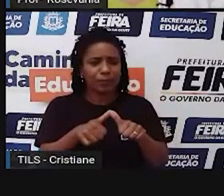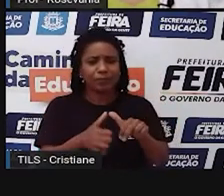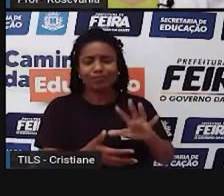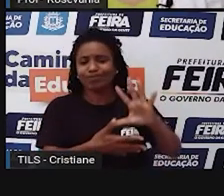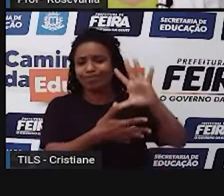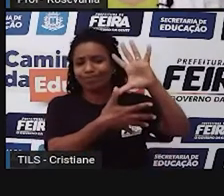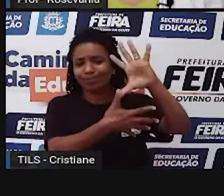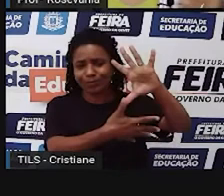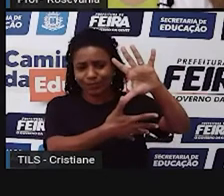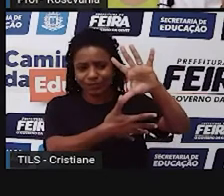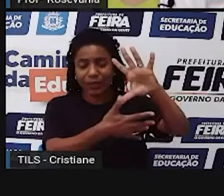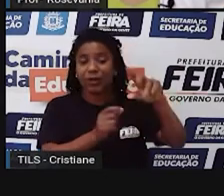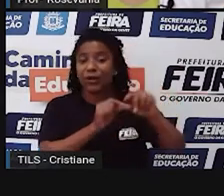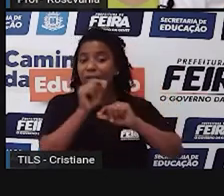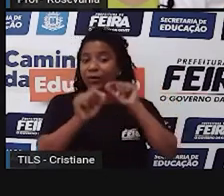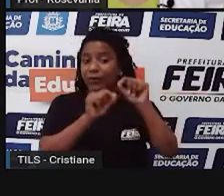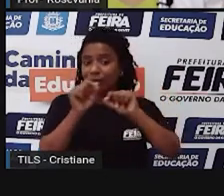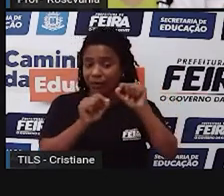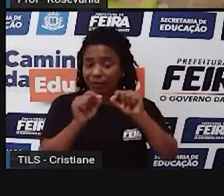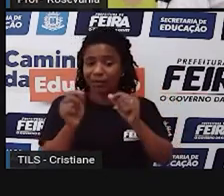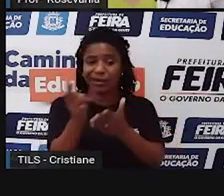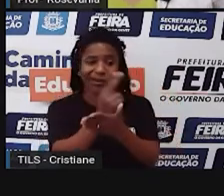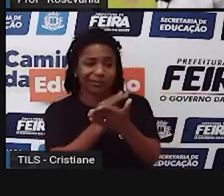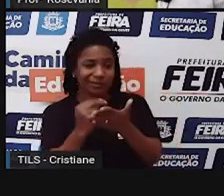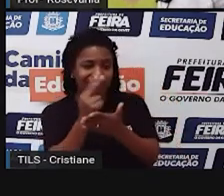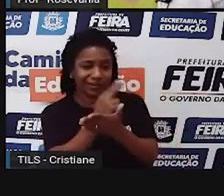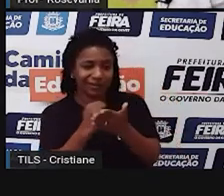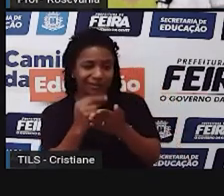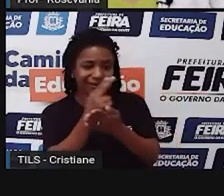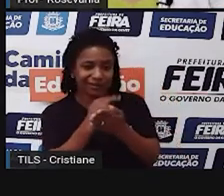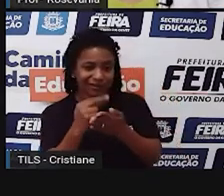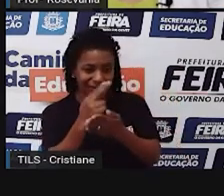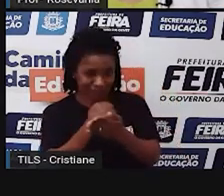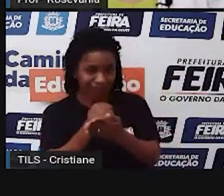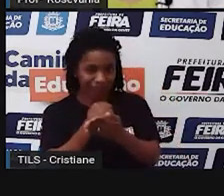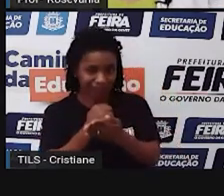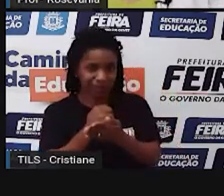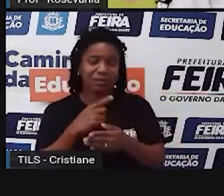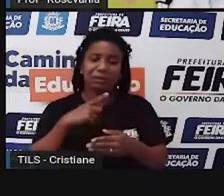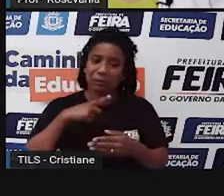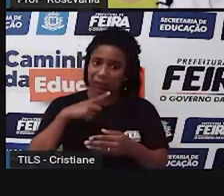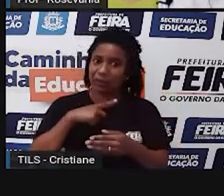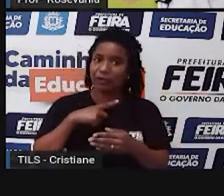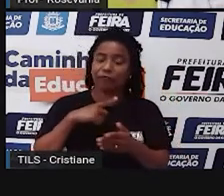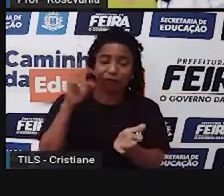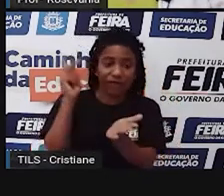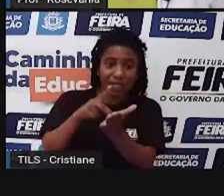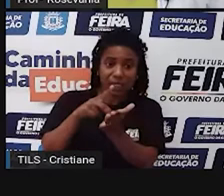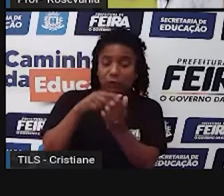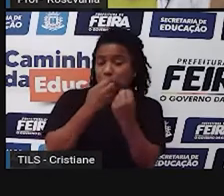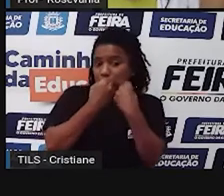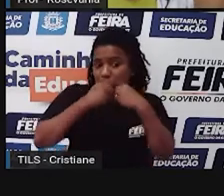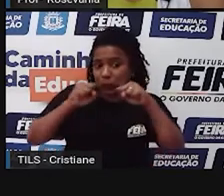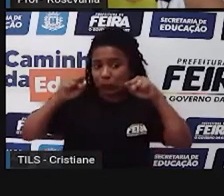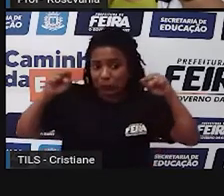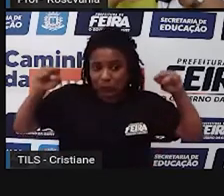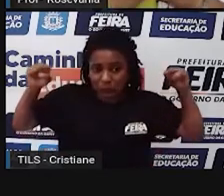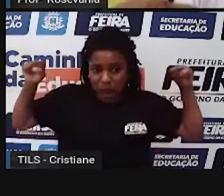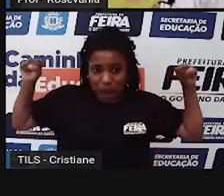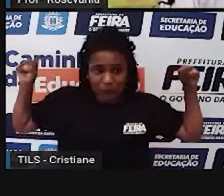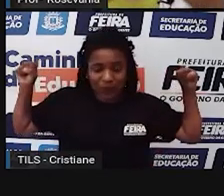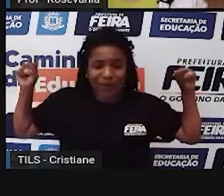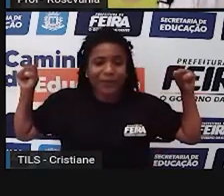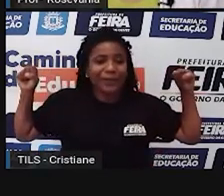desenho ali em escala reduzida, porque a gente tem o tamanho real lá em quilômetros, em metros, e depois a gente tem que botar no